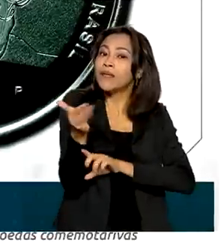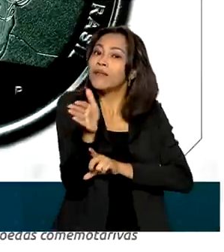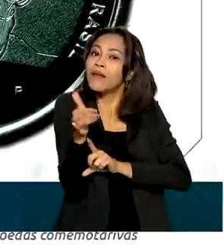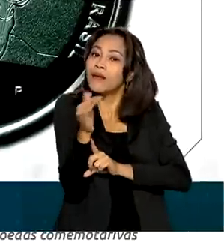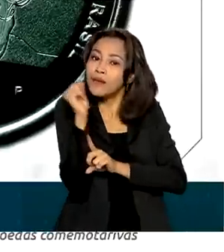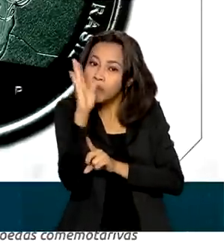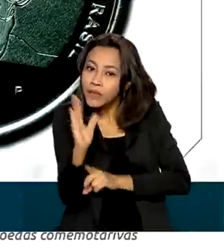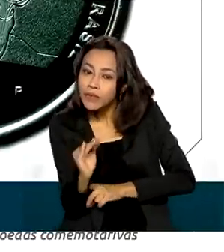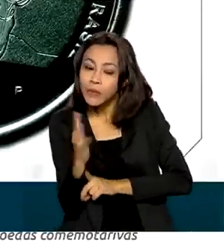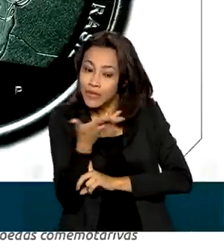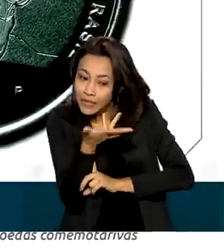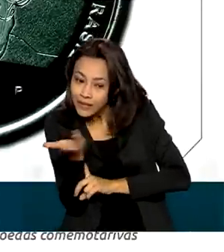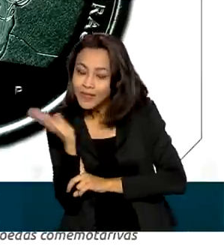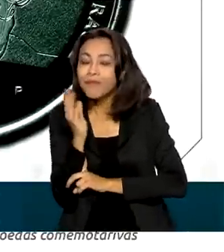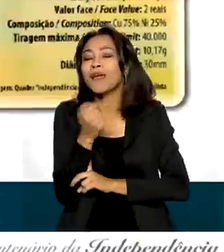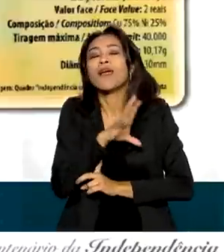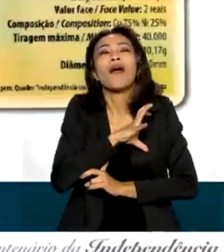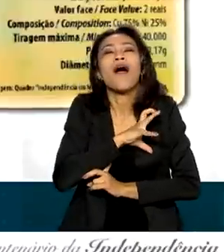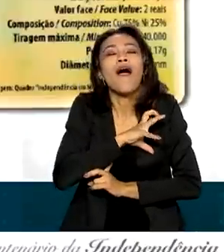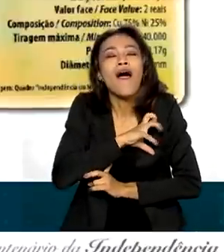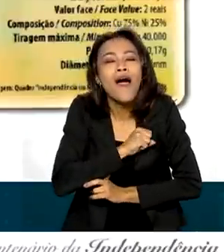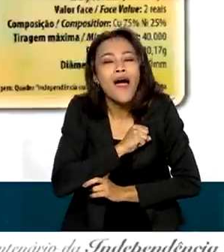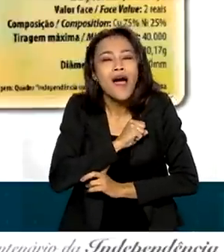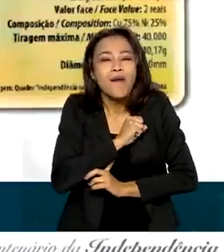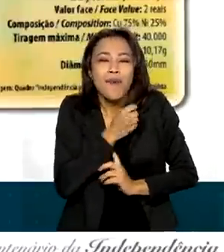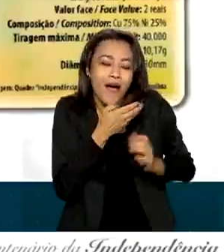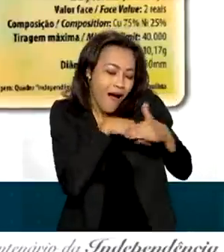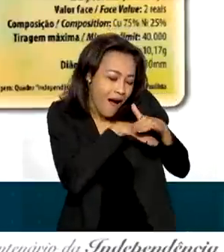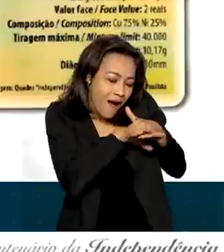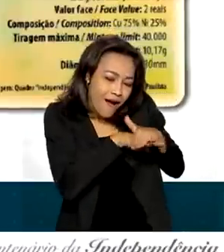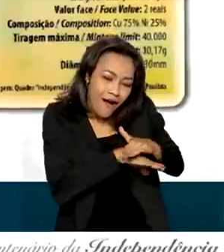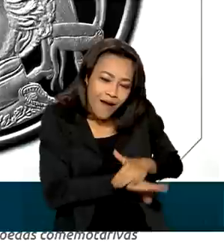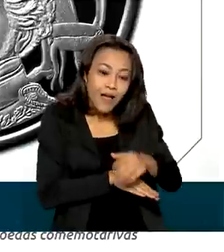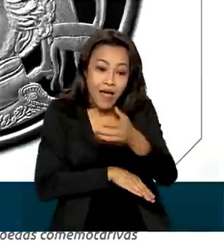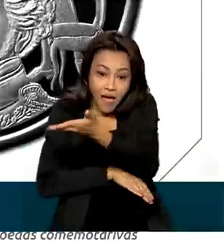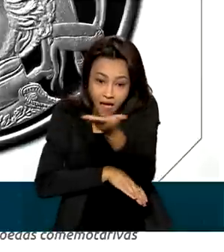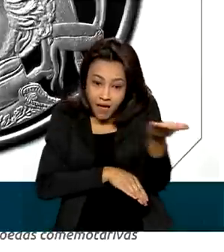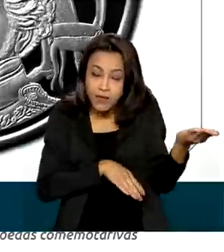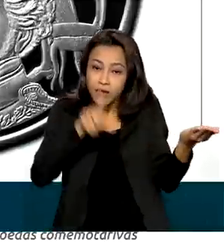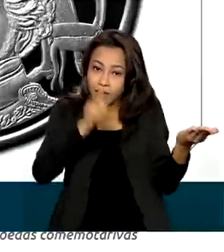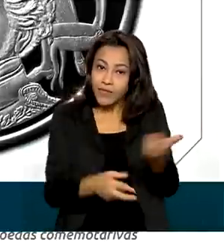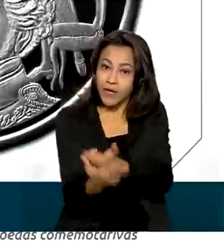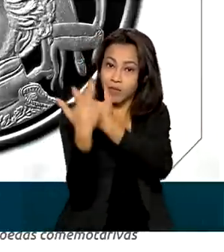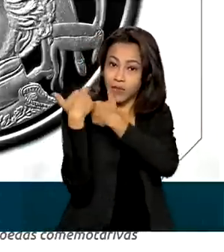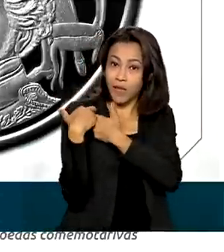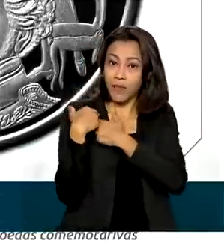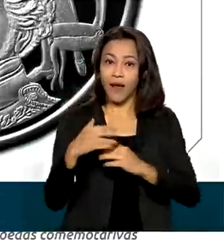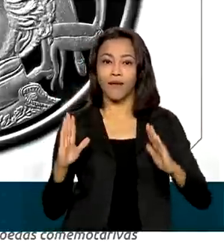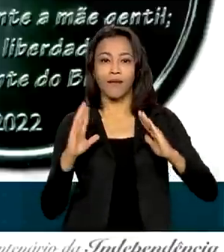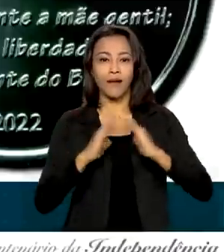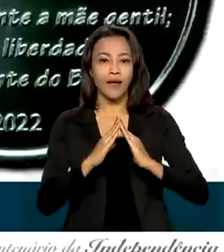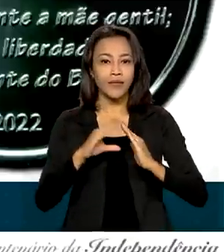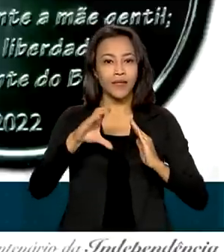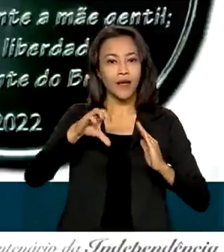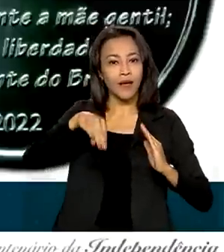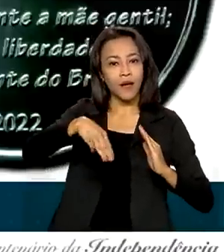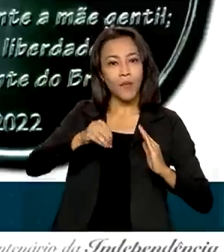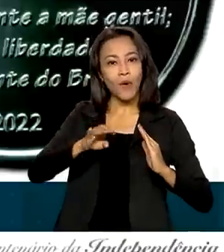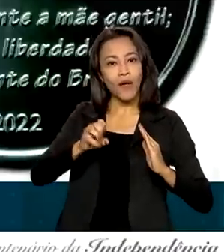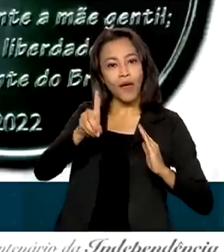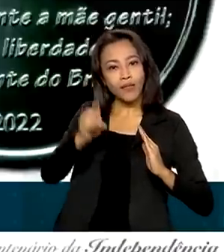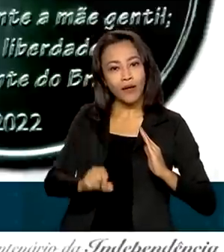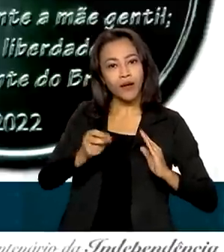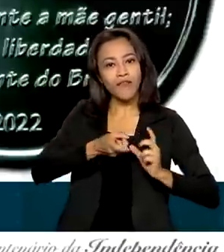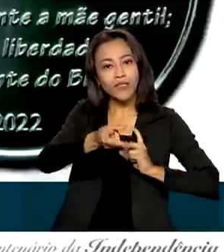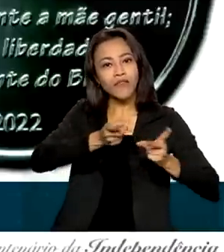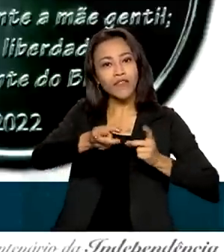Destinadas a colecionadores, as novas moedas serão produzidas pela Casa da Moeda e vendidas exclusivamente